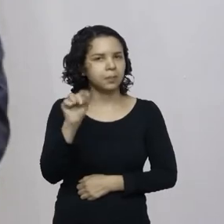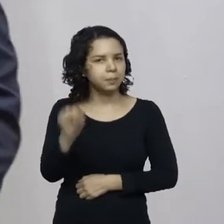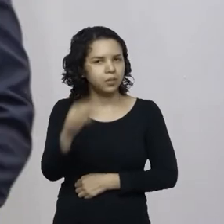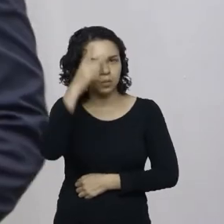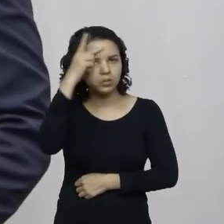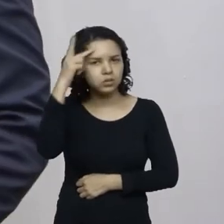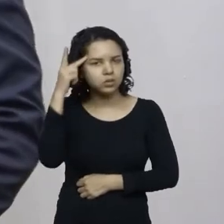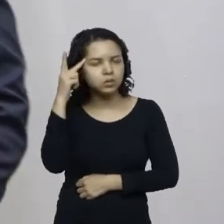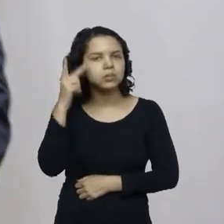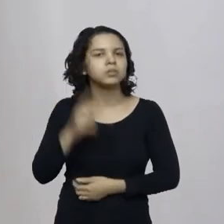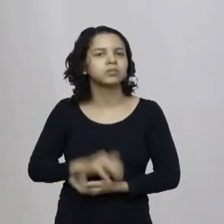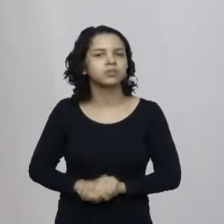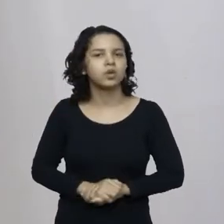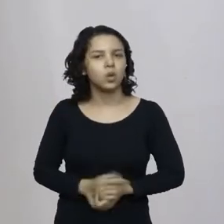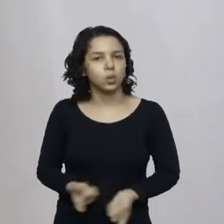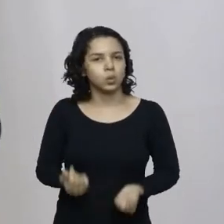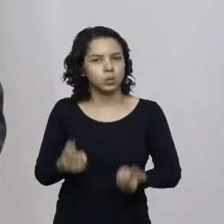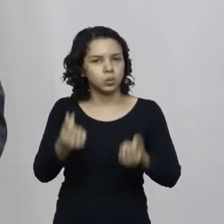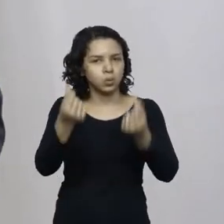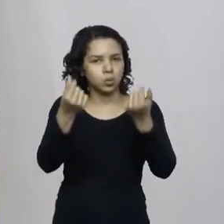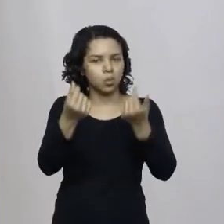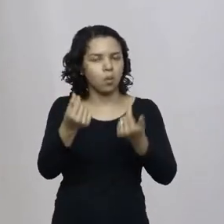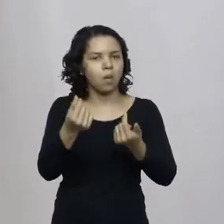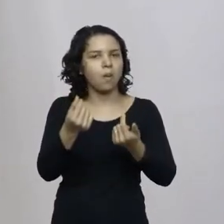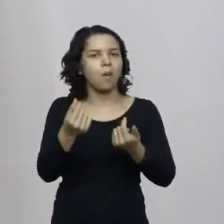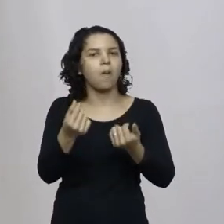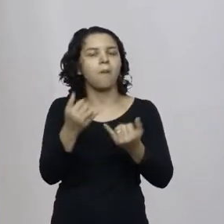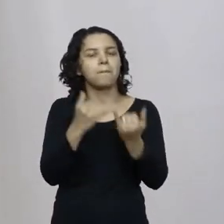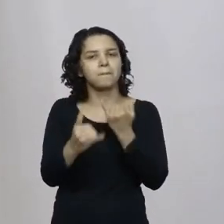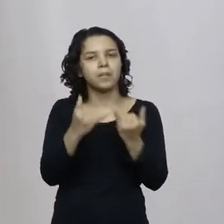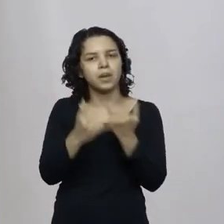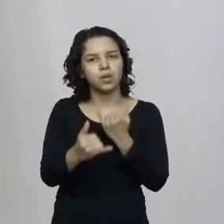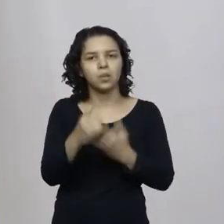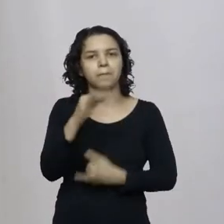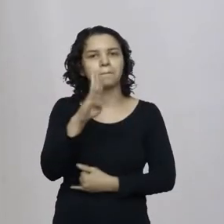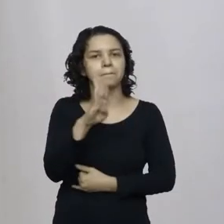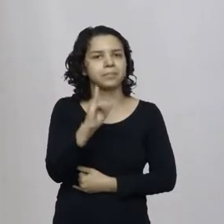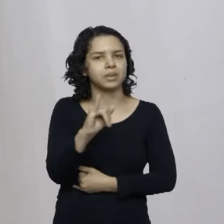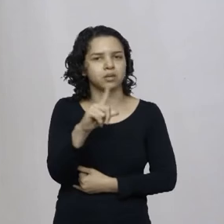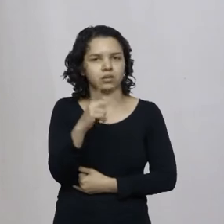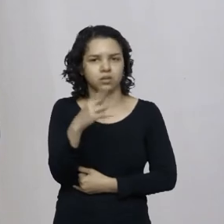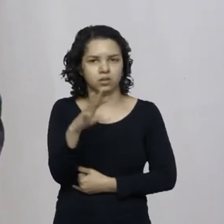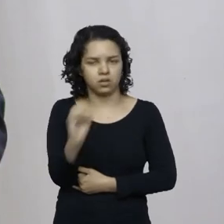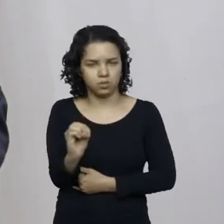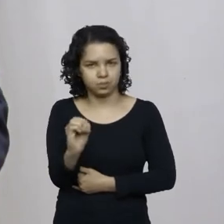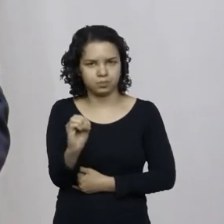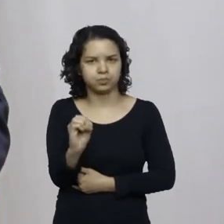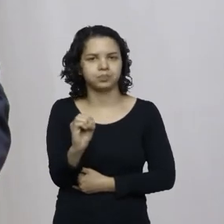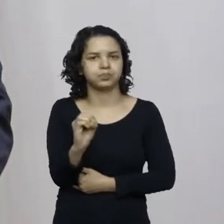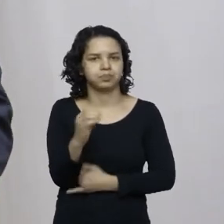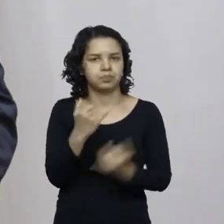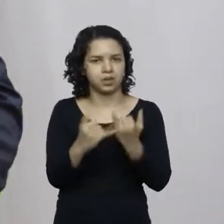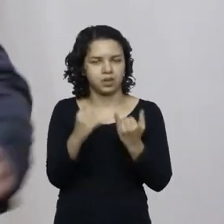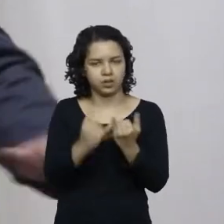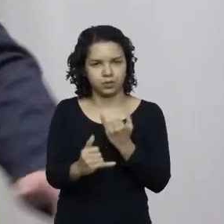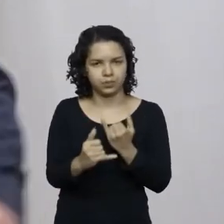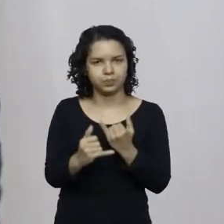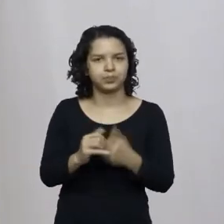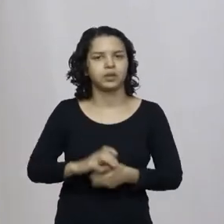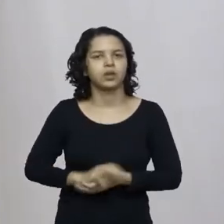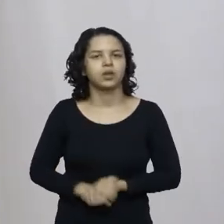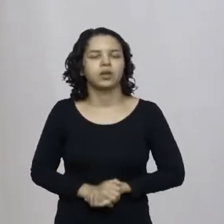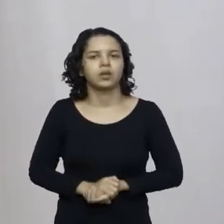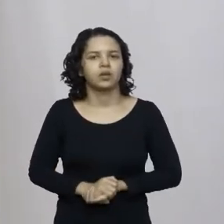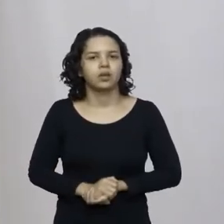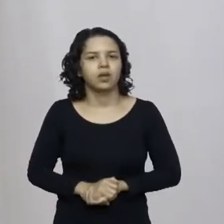pasmem com lucro de meio bilhão de reais meio bilhão de reais às vezes quando